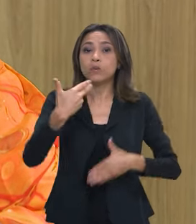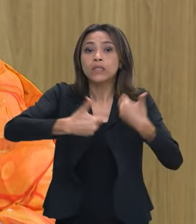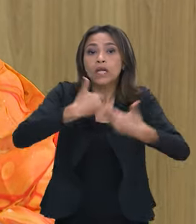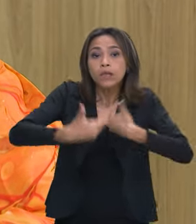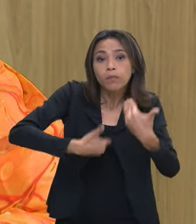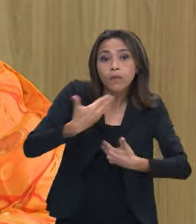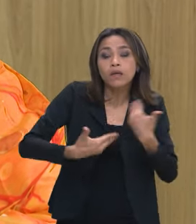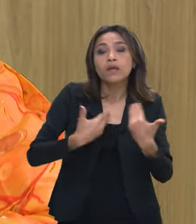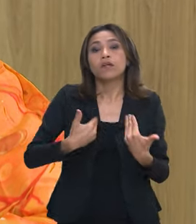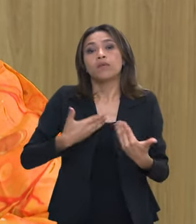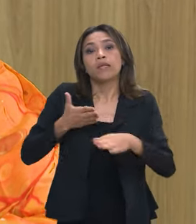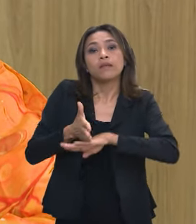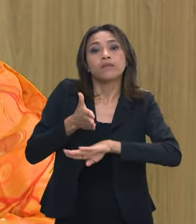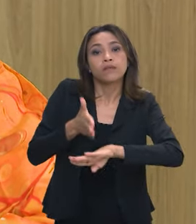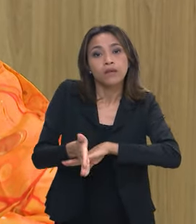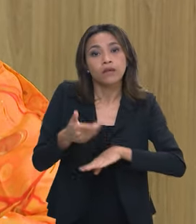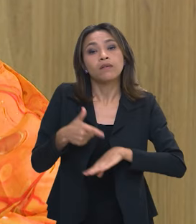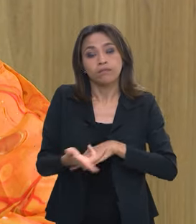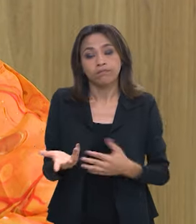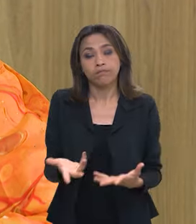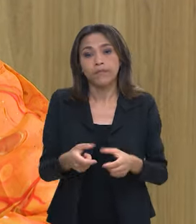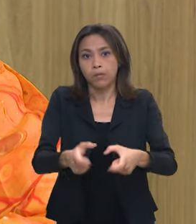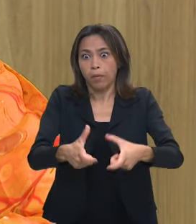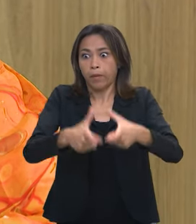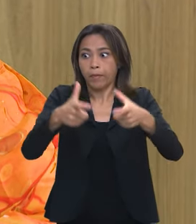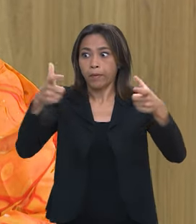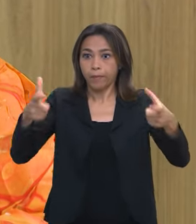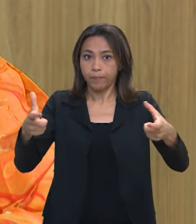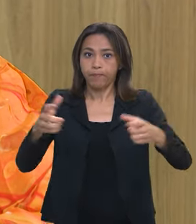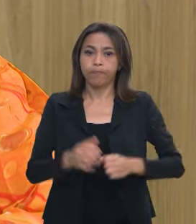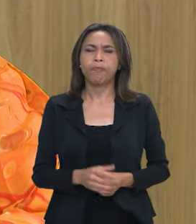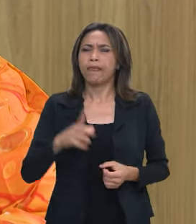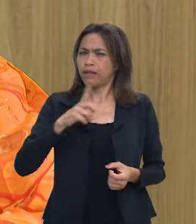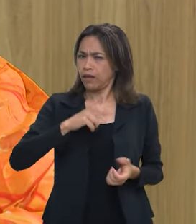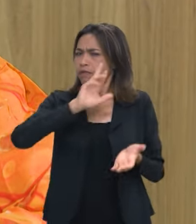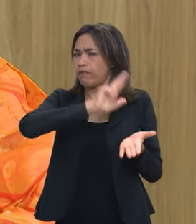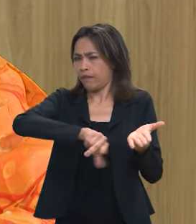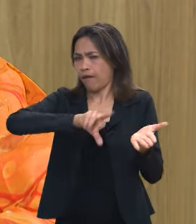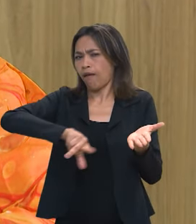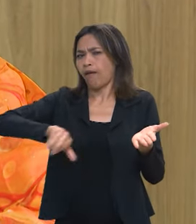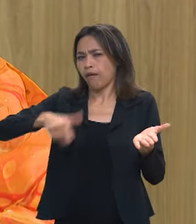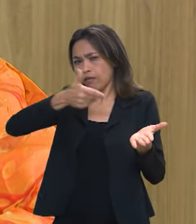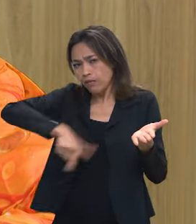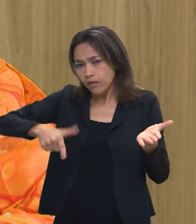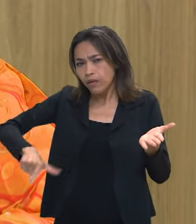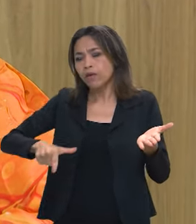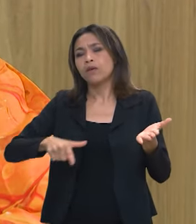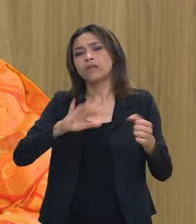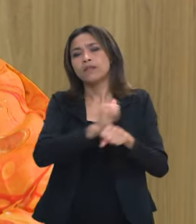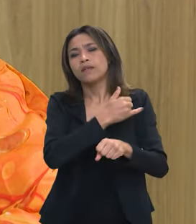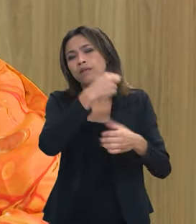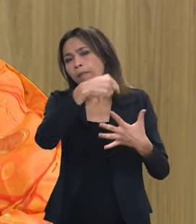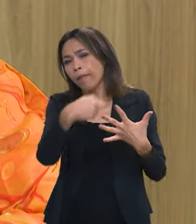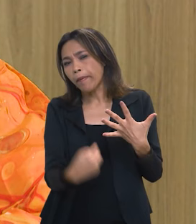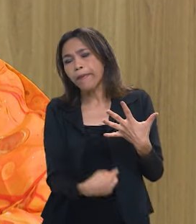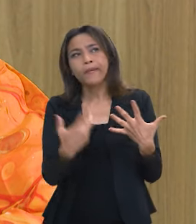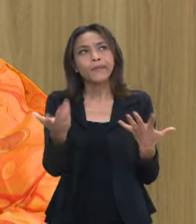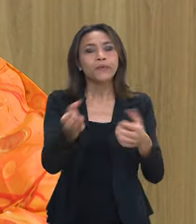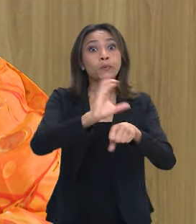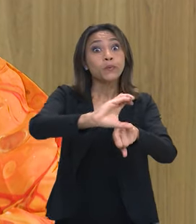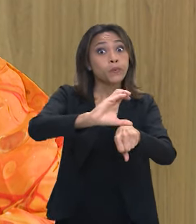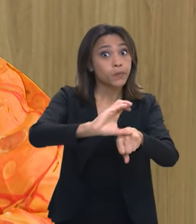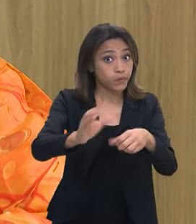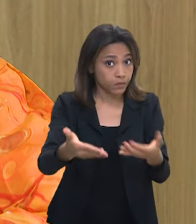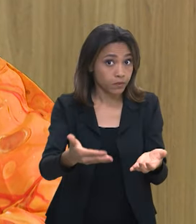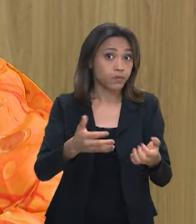tratamento e garantir portanto essa adesão há várias outras ações também em curso